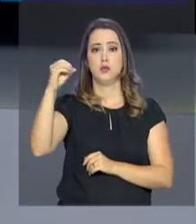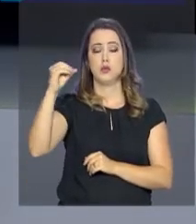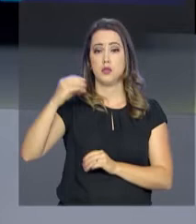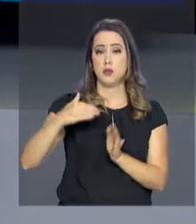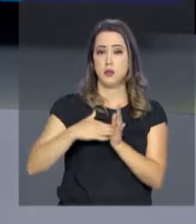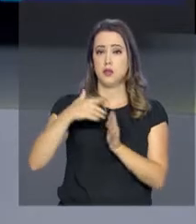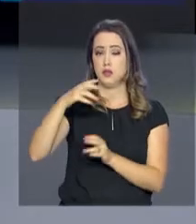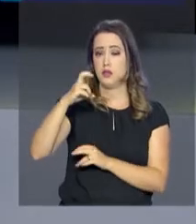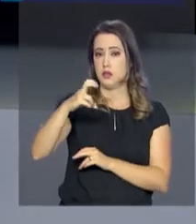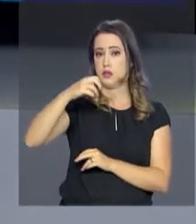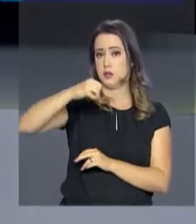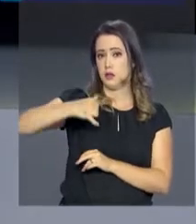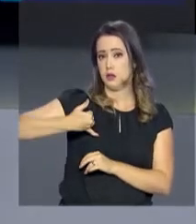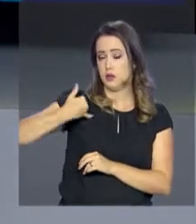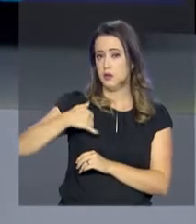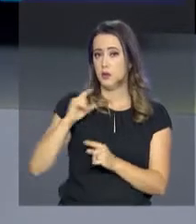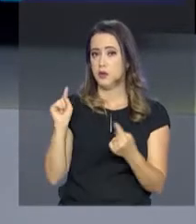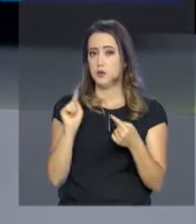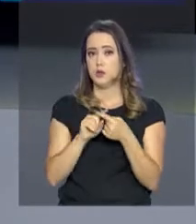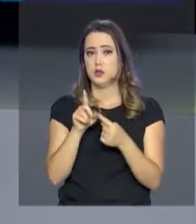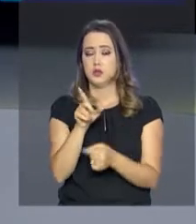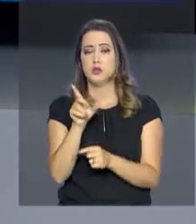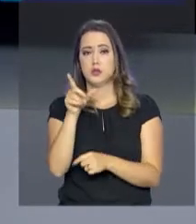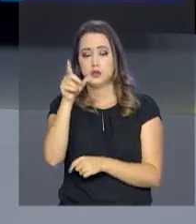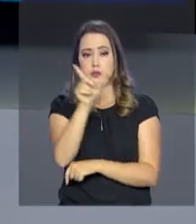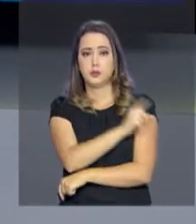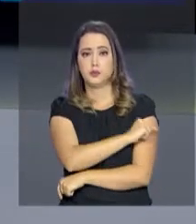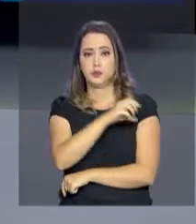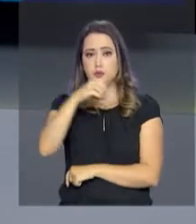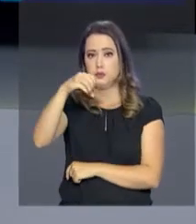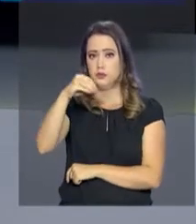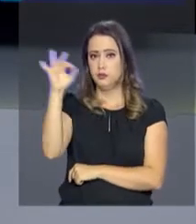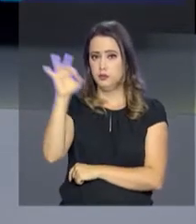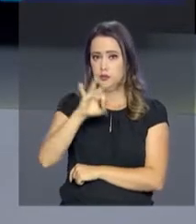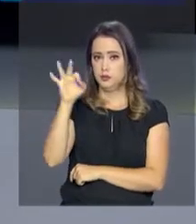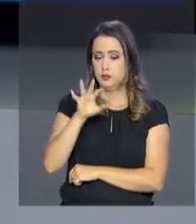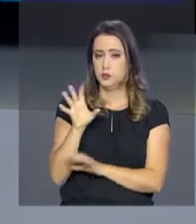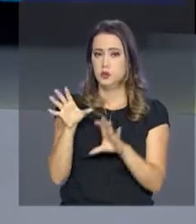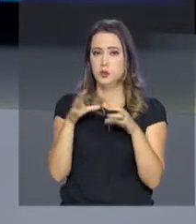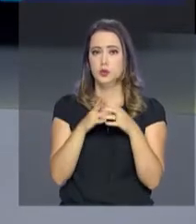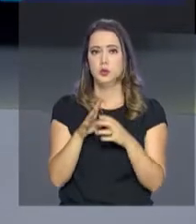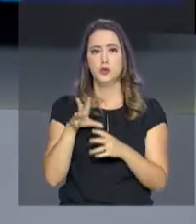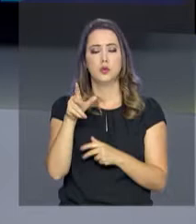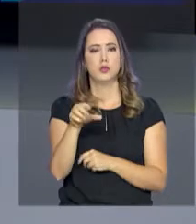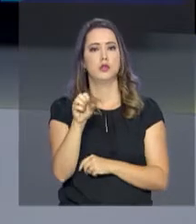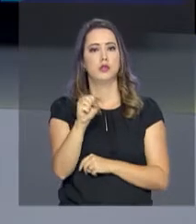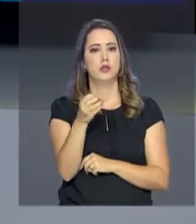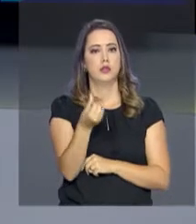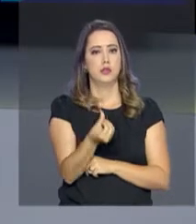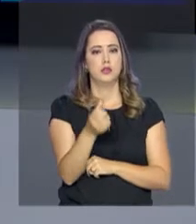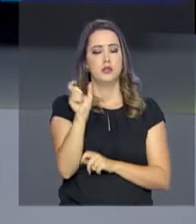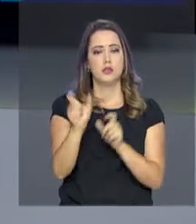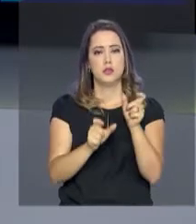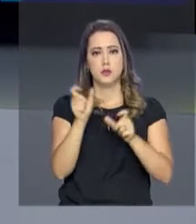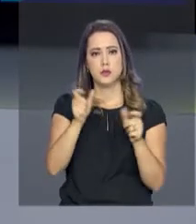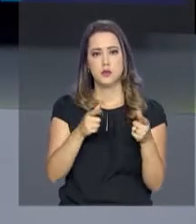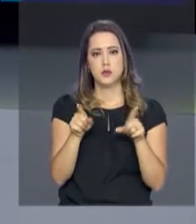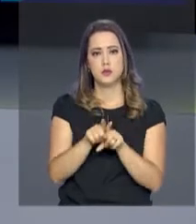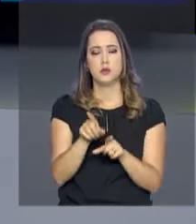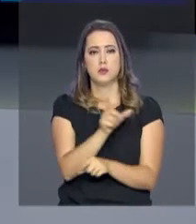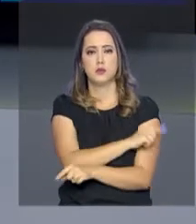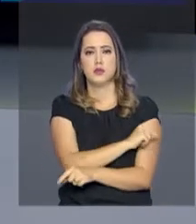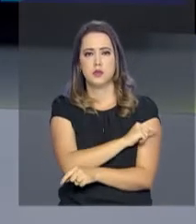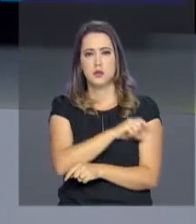a 59 anos. A meta é vacinar 90% do público-alvo. No total, 86% do grupo prioritário se